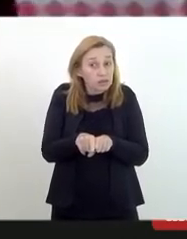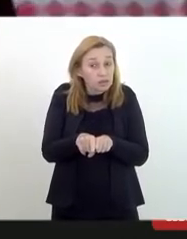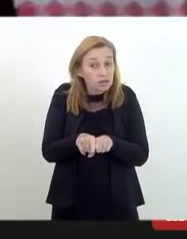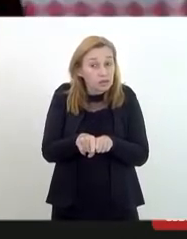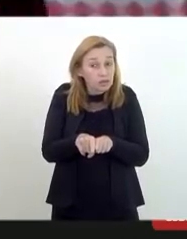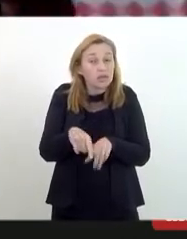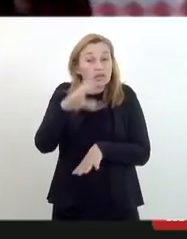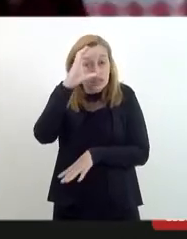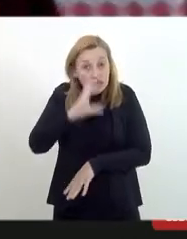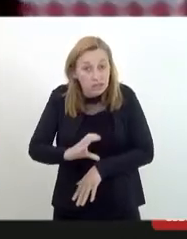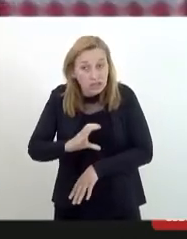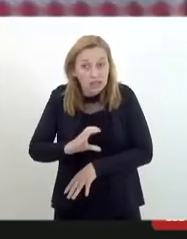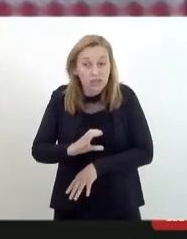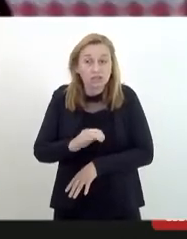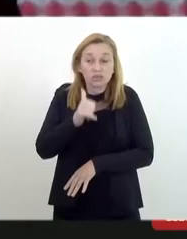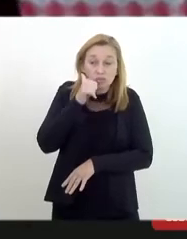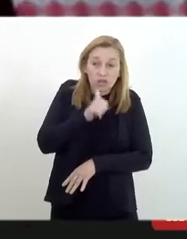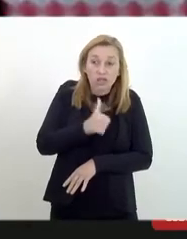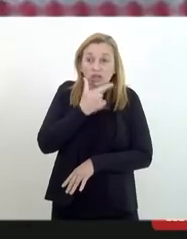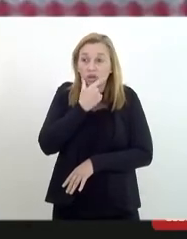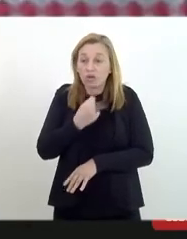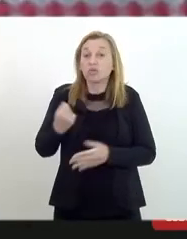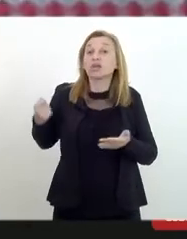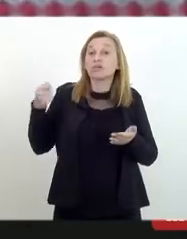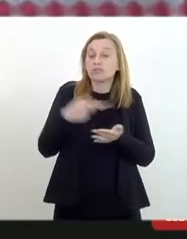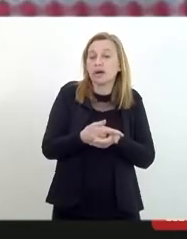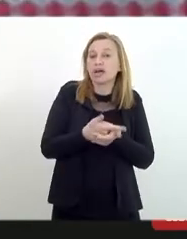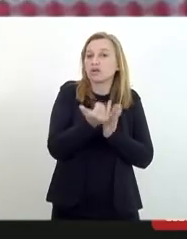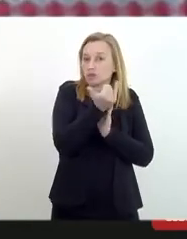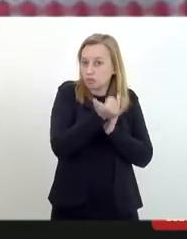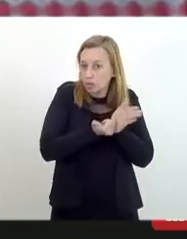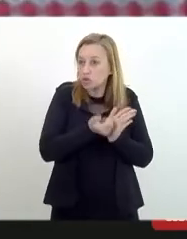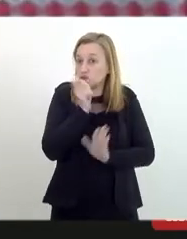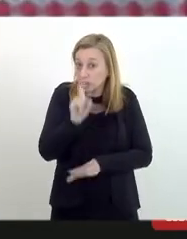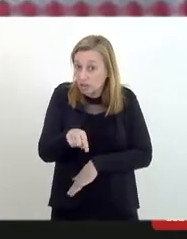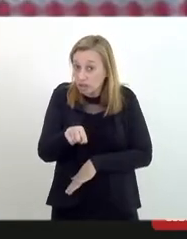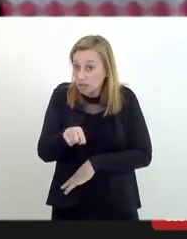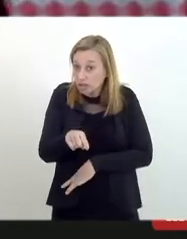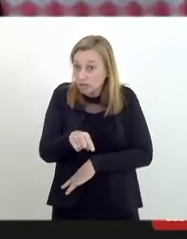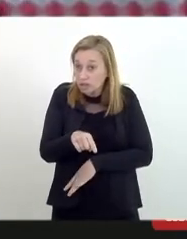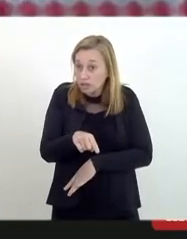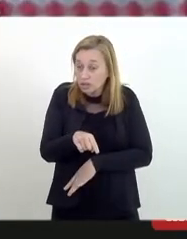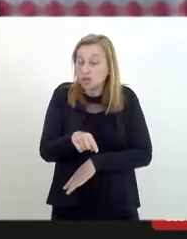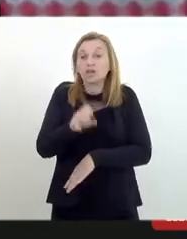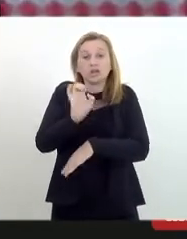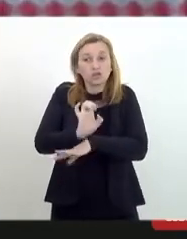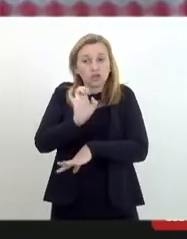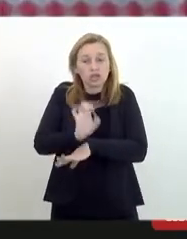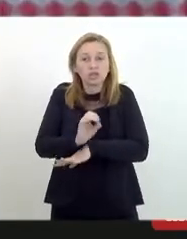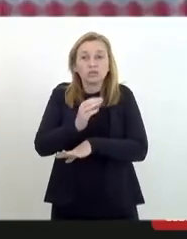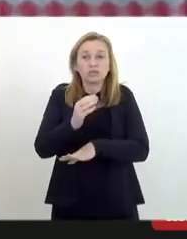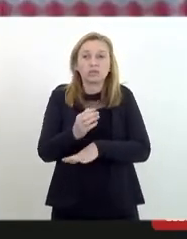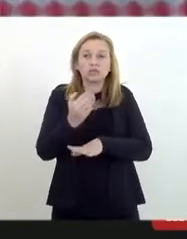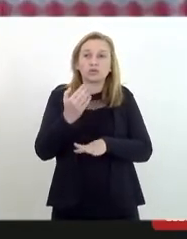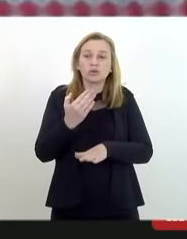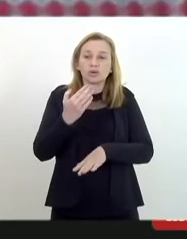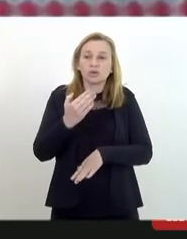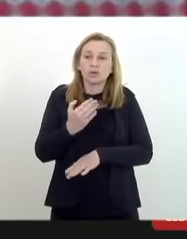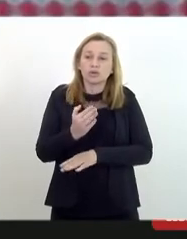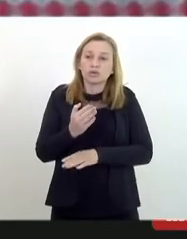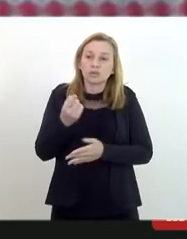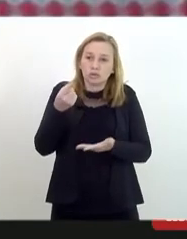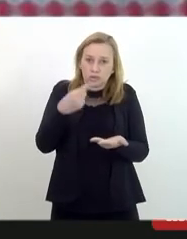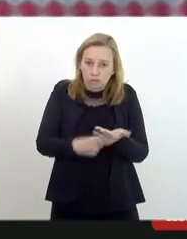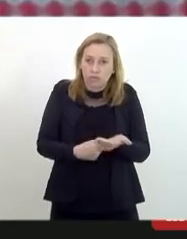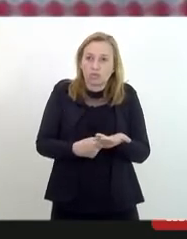cidadãs e cidadãos que pagam os seus impostos que o estado se comprometa inclusive